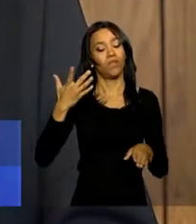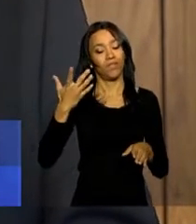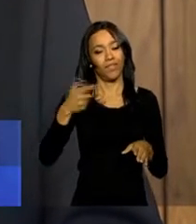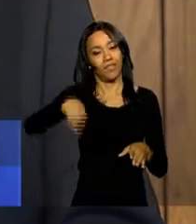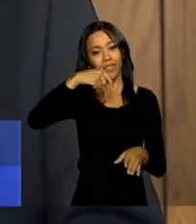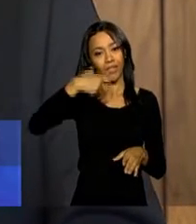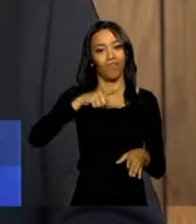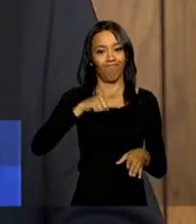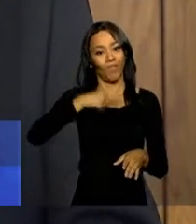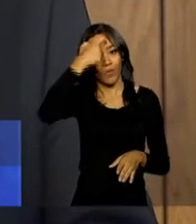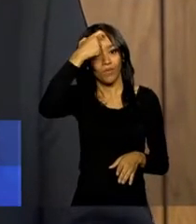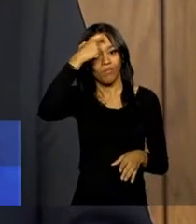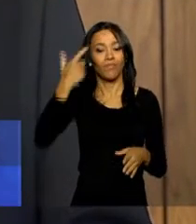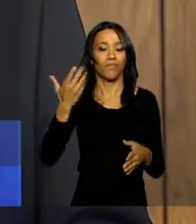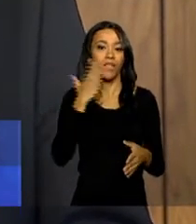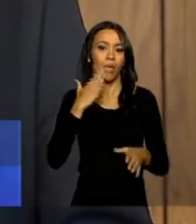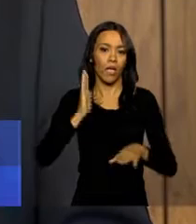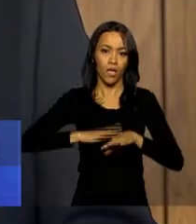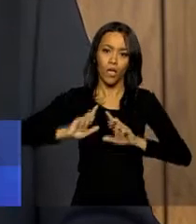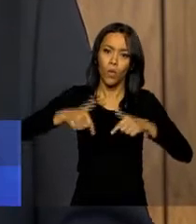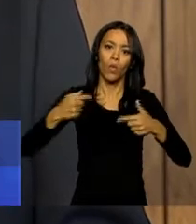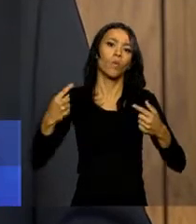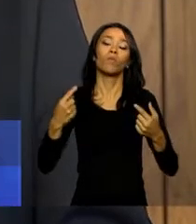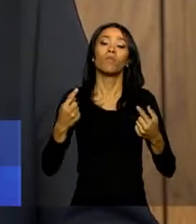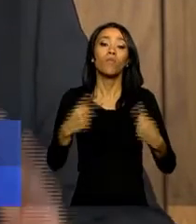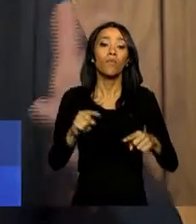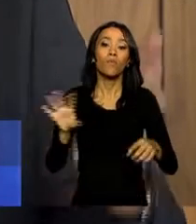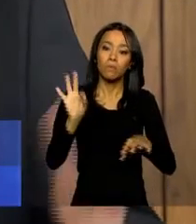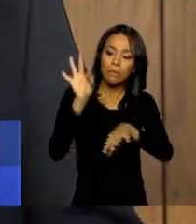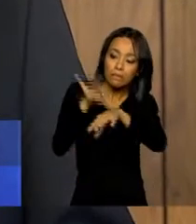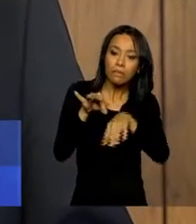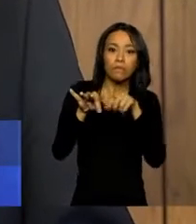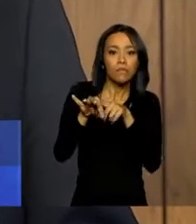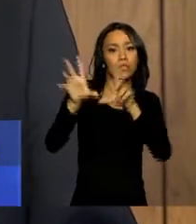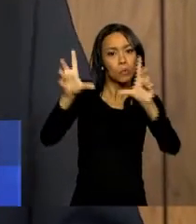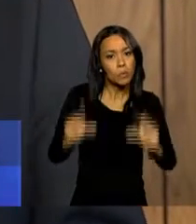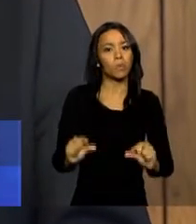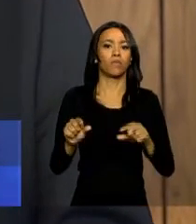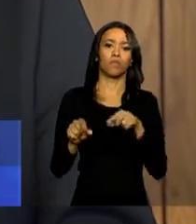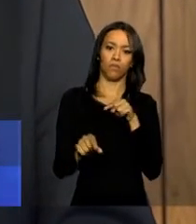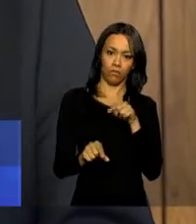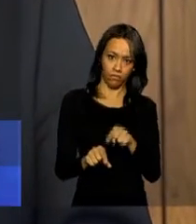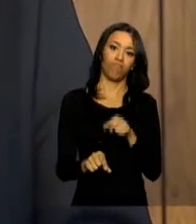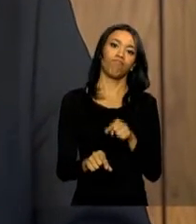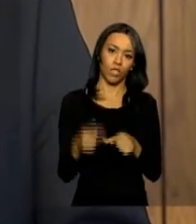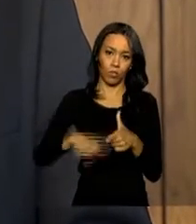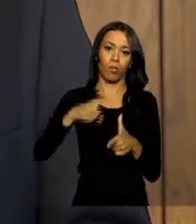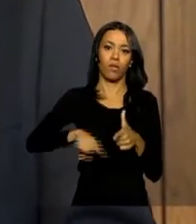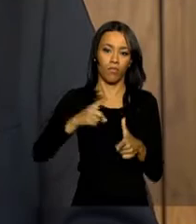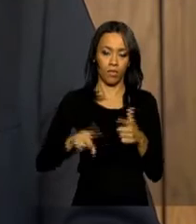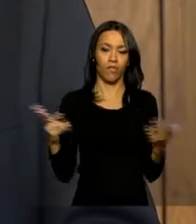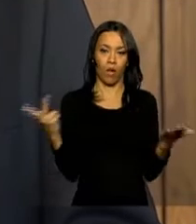tomem as devidas iniciativas para que, pelo menos, a redução significativa desse problema